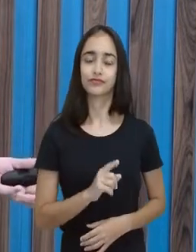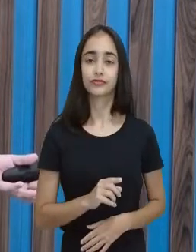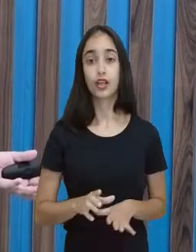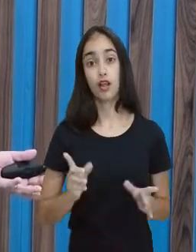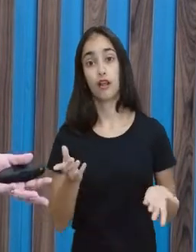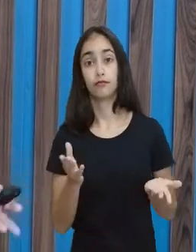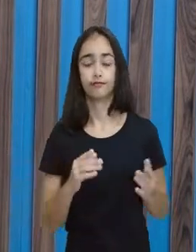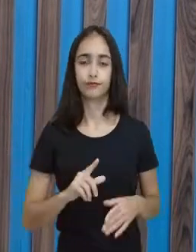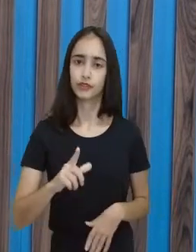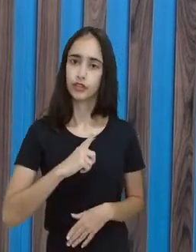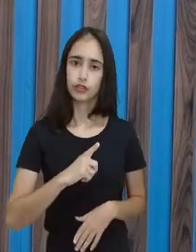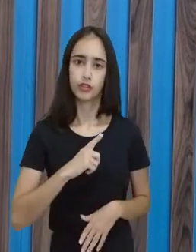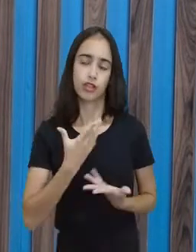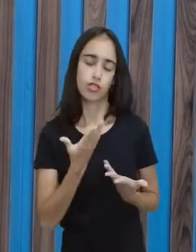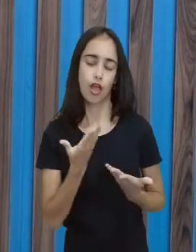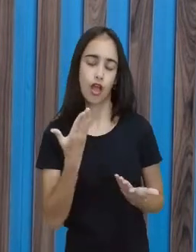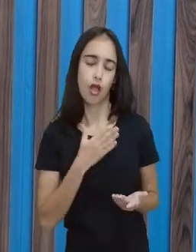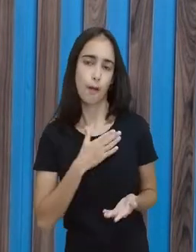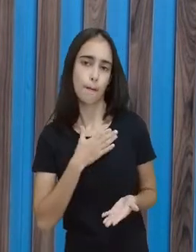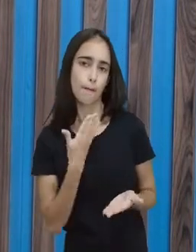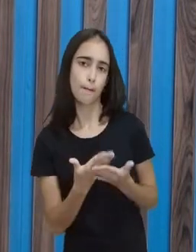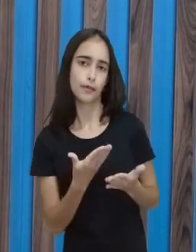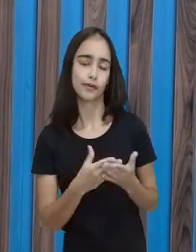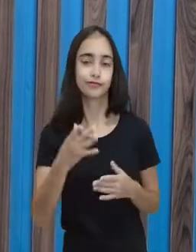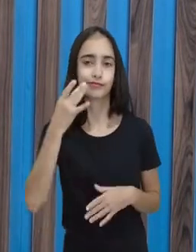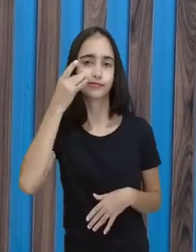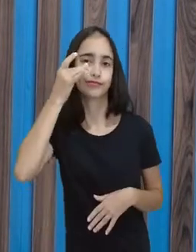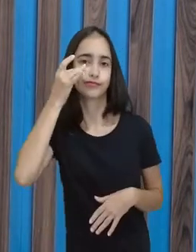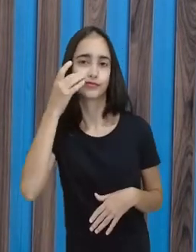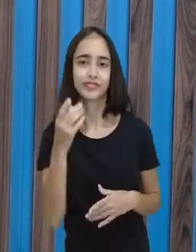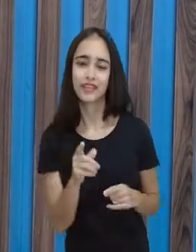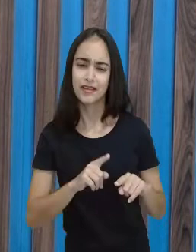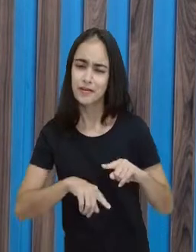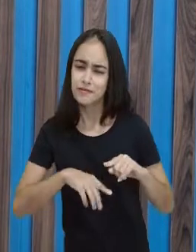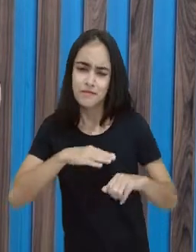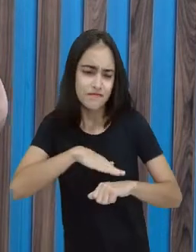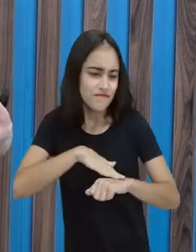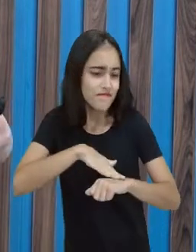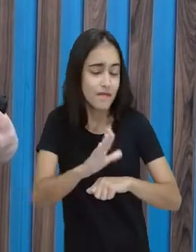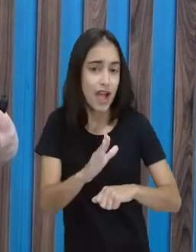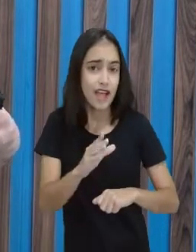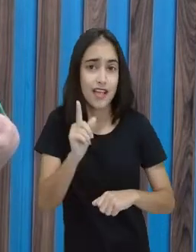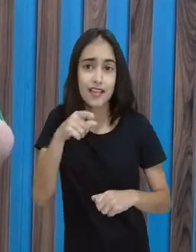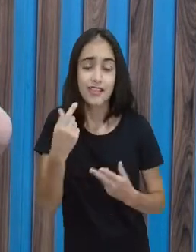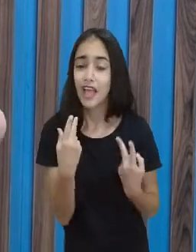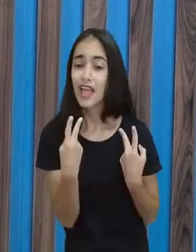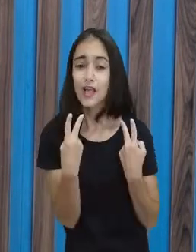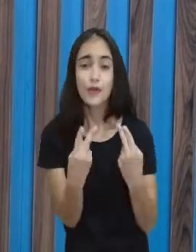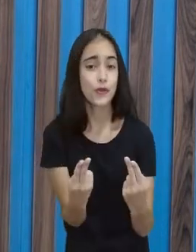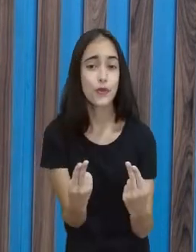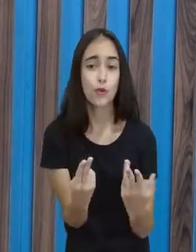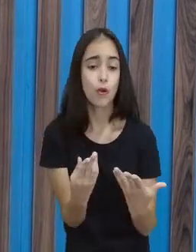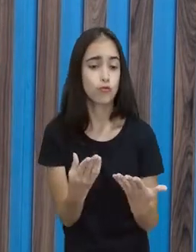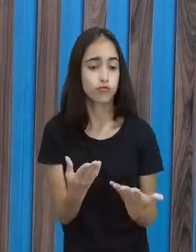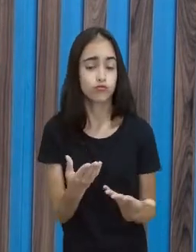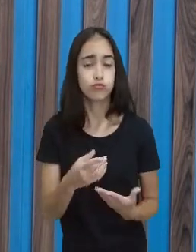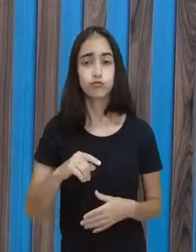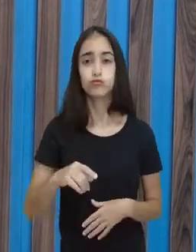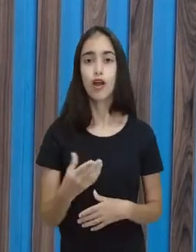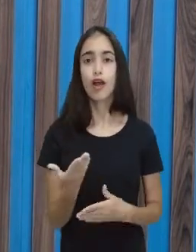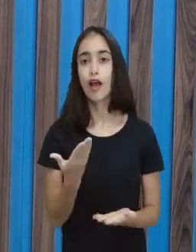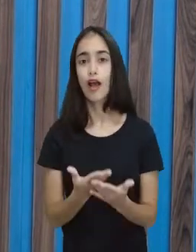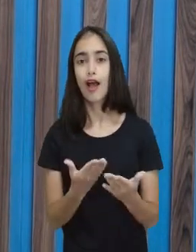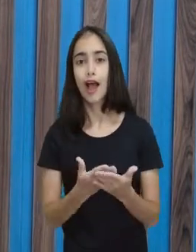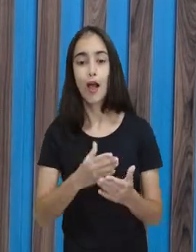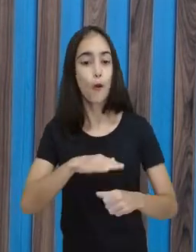minha aula no presencial. Tudo bem, pessoal. É mais uma. É como se fosse um reforço. É como se fosse uma aula extra.